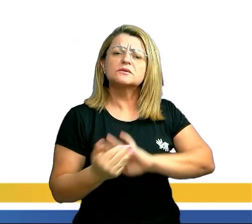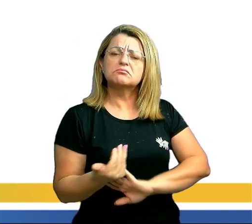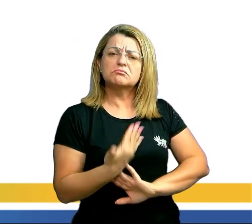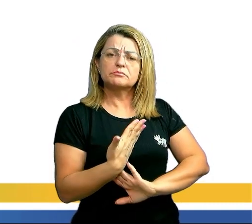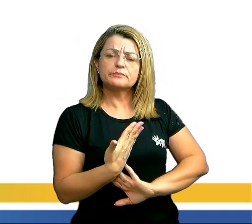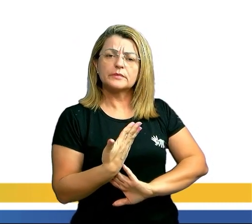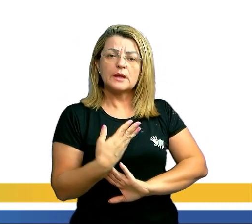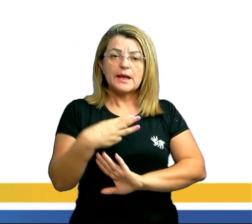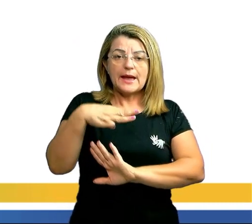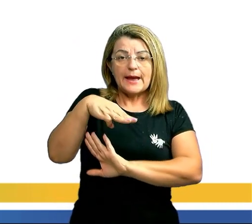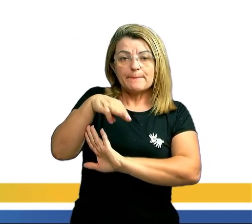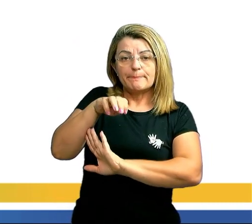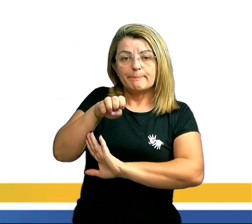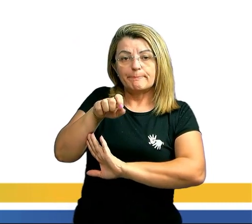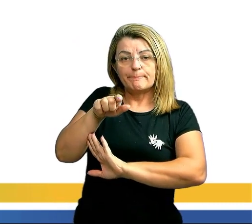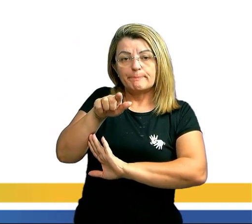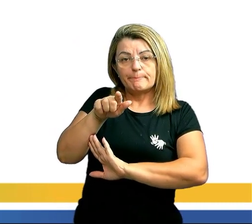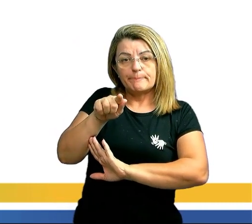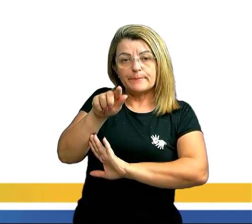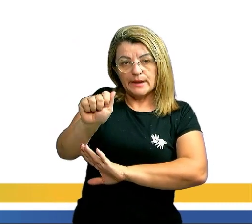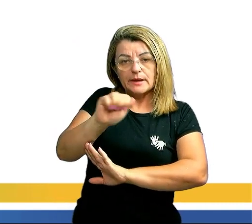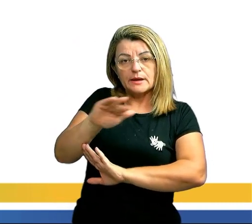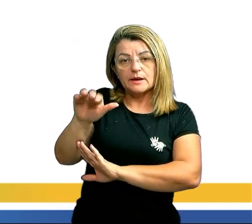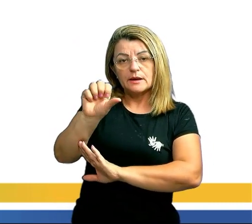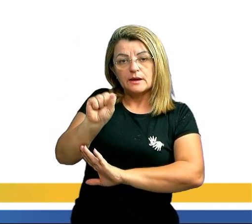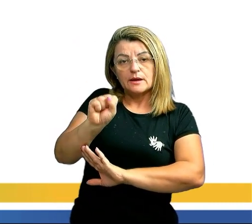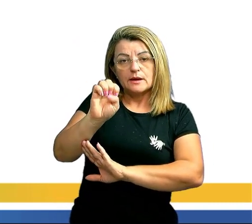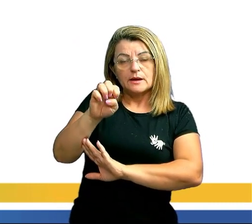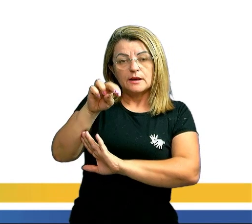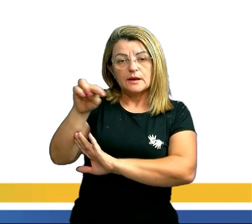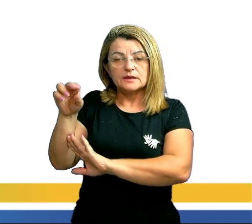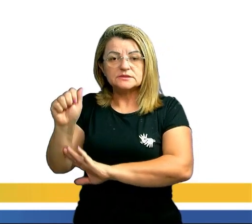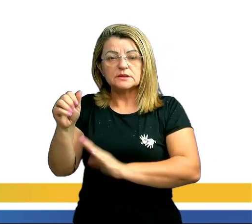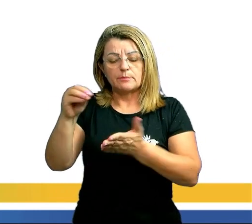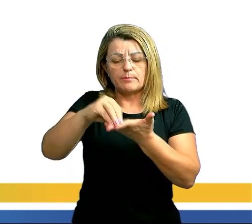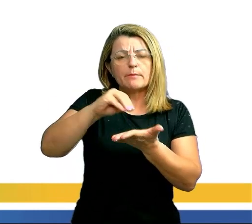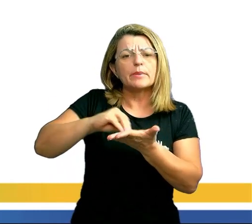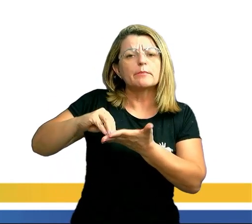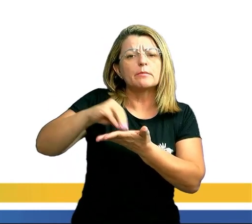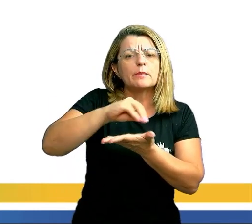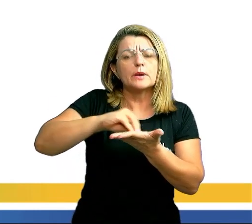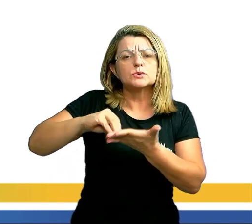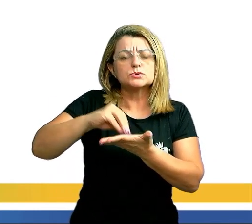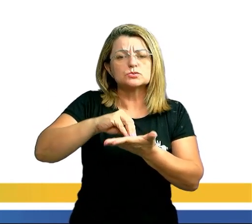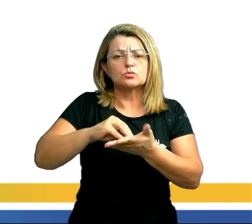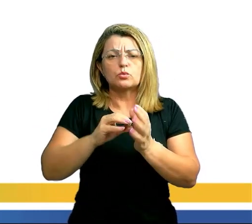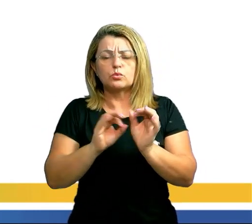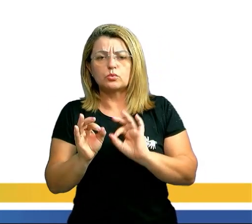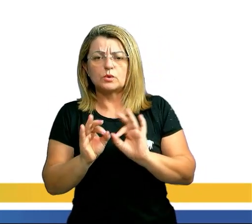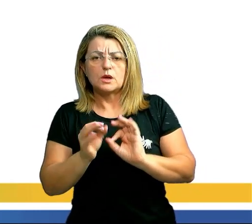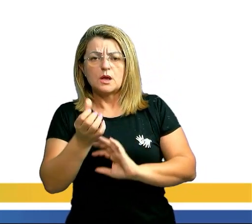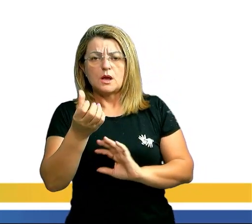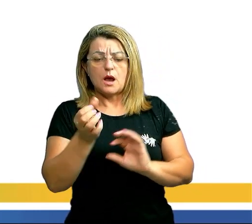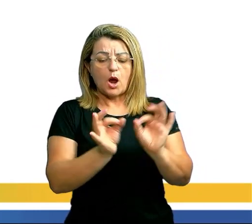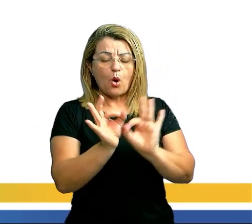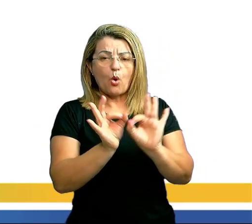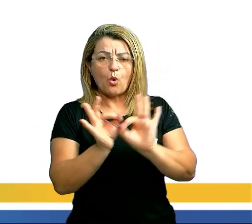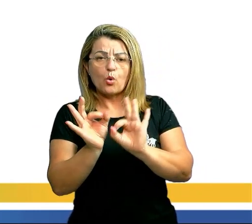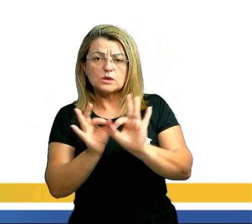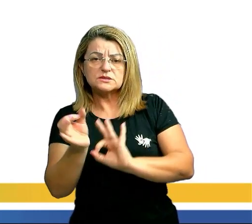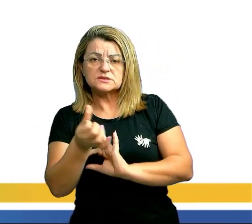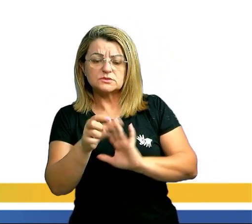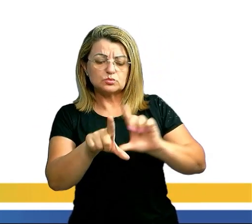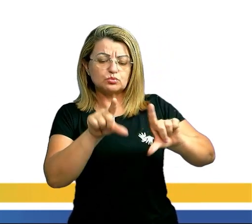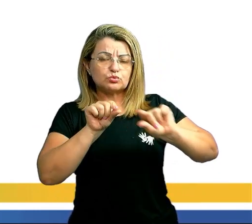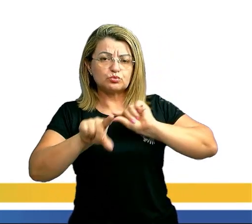exemplo, a megacena. Há o sorteio de seis números de forma aleatória. Nesse caso, é possível perceber que a ordem que esses seis números são escolhidos,